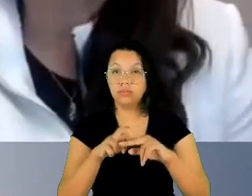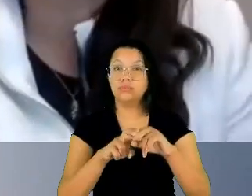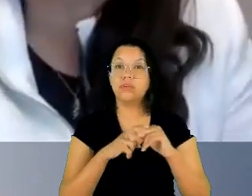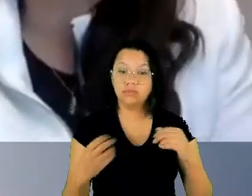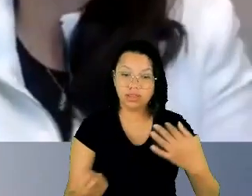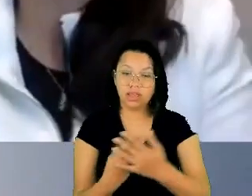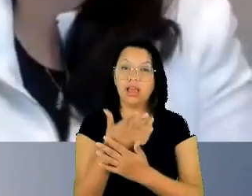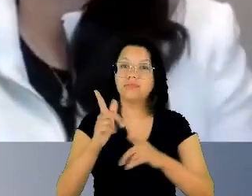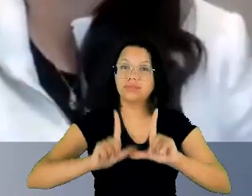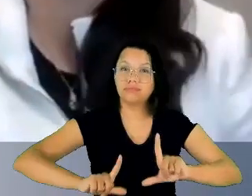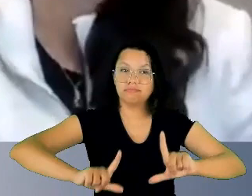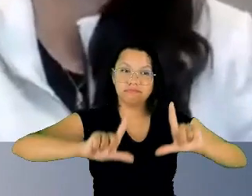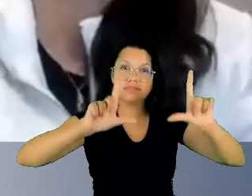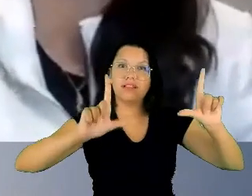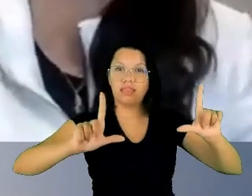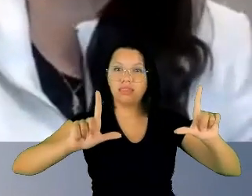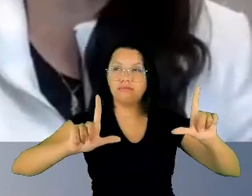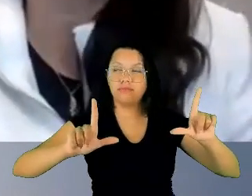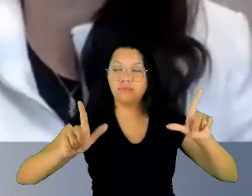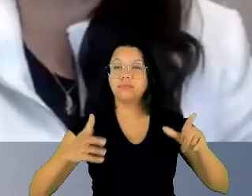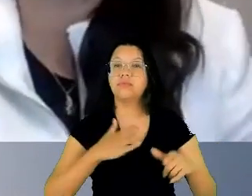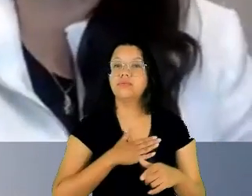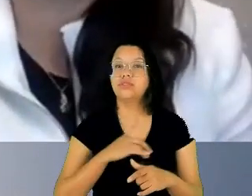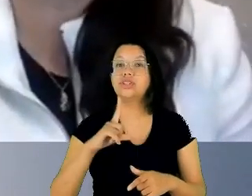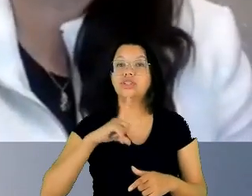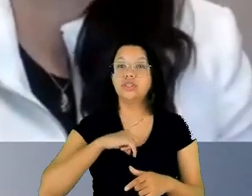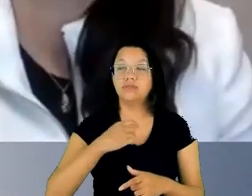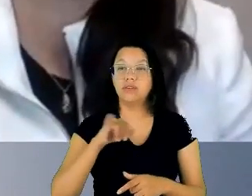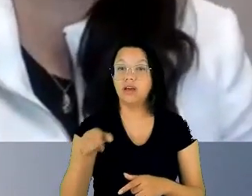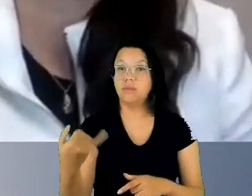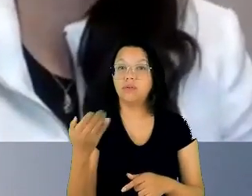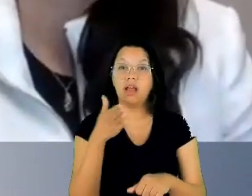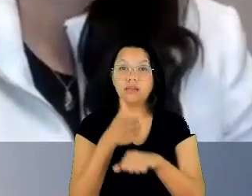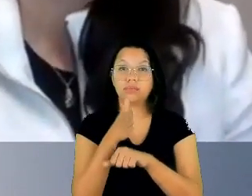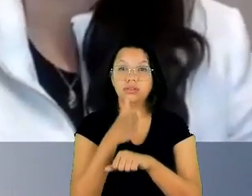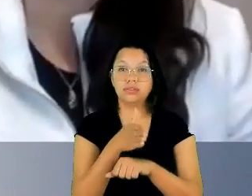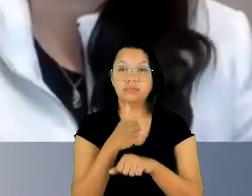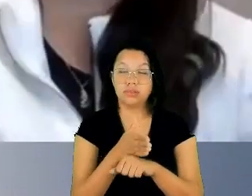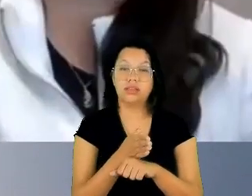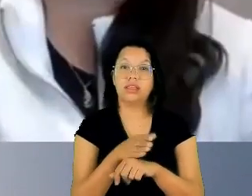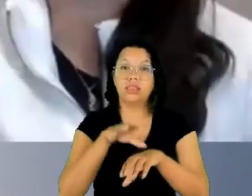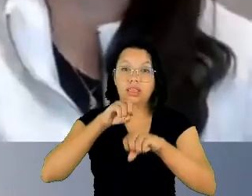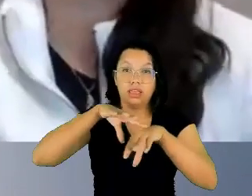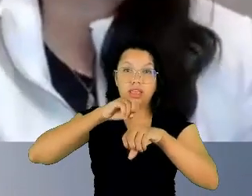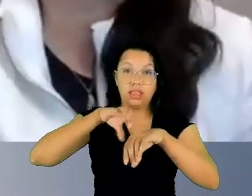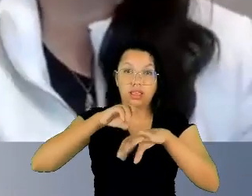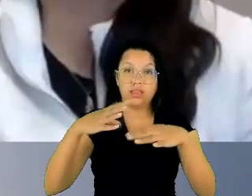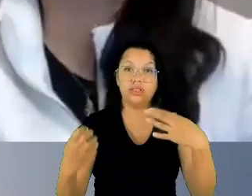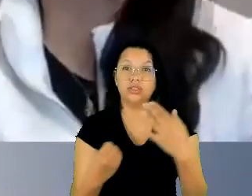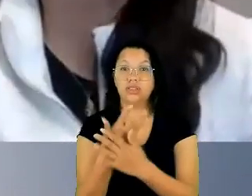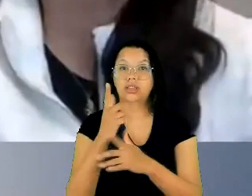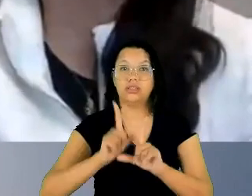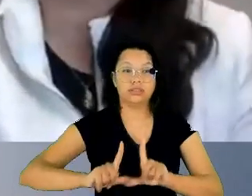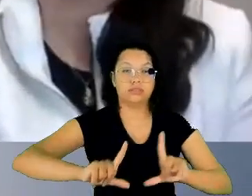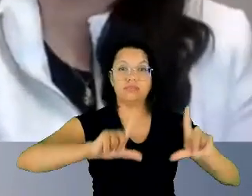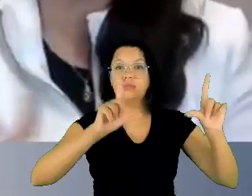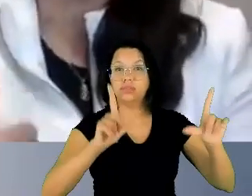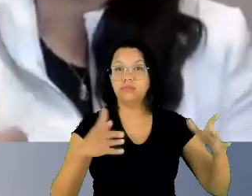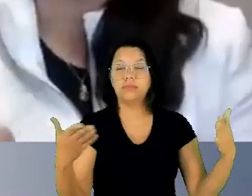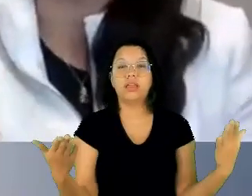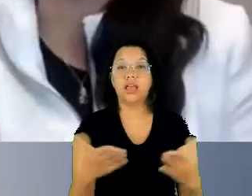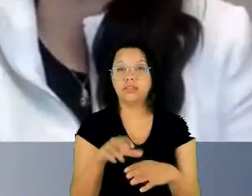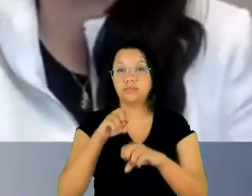tive a grata oportunidade de participar das oficinas de criação da plataforma. Nessas oficinas reuniram-se várias mulheres